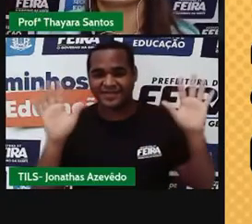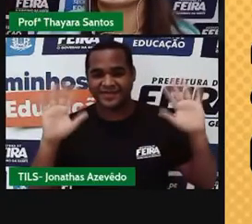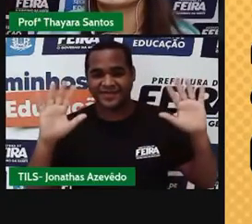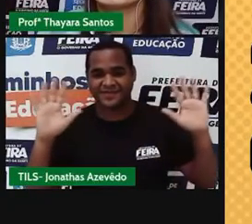tchau, gente!